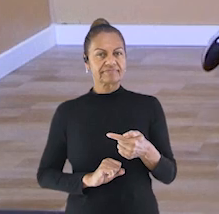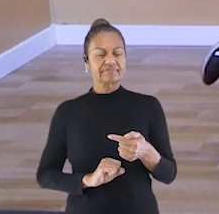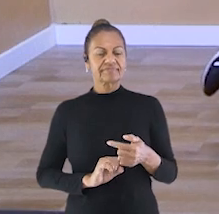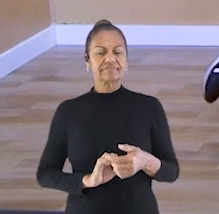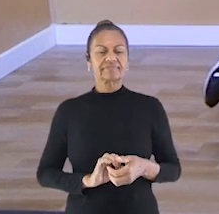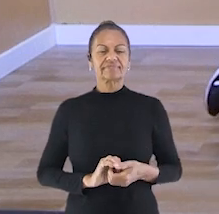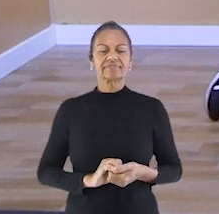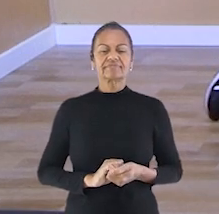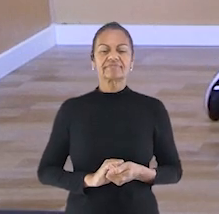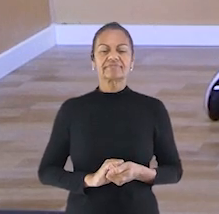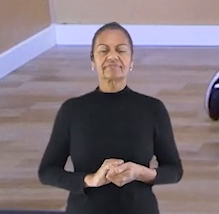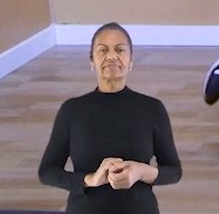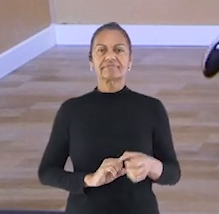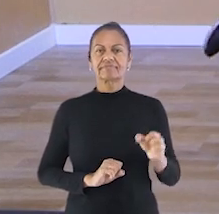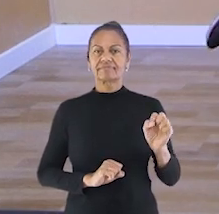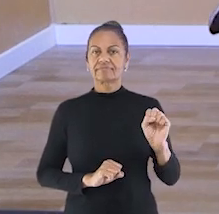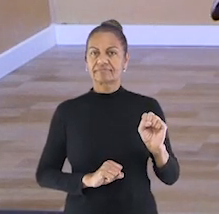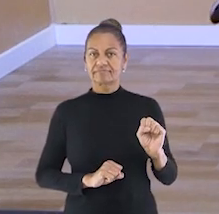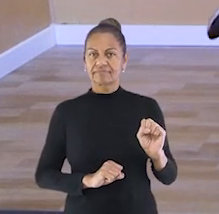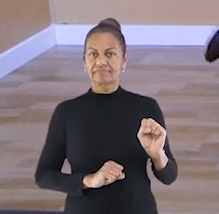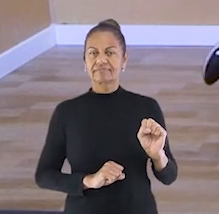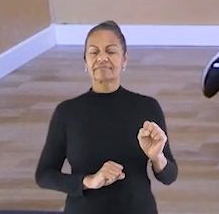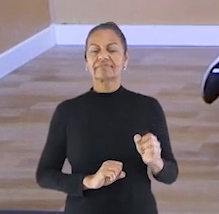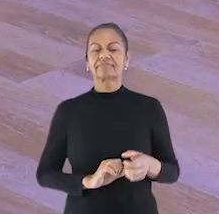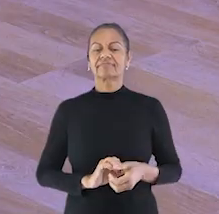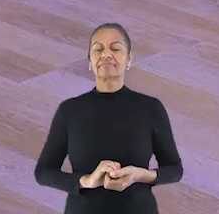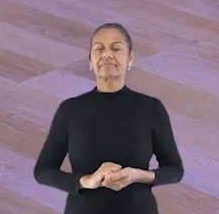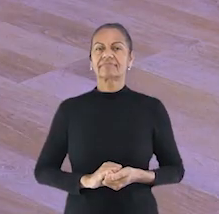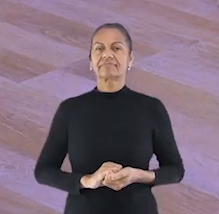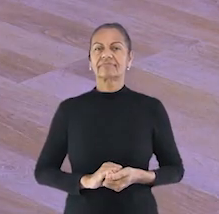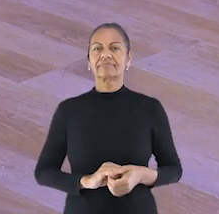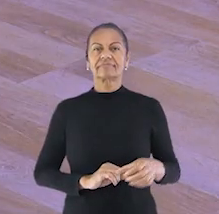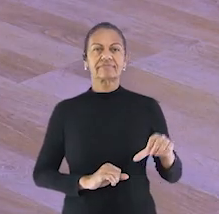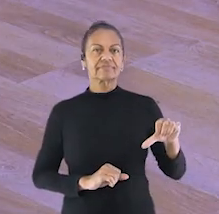sete, oito,